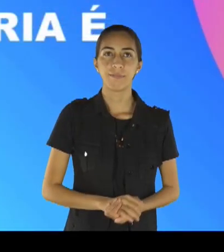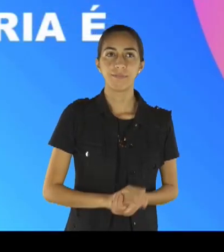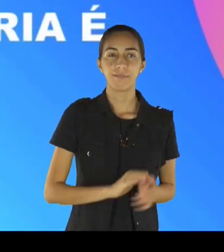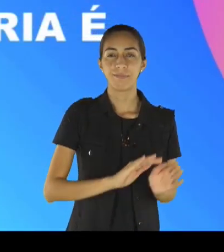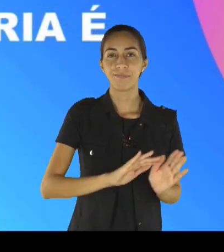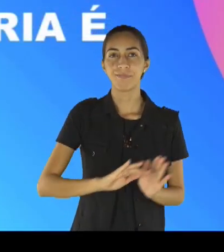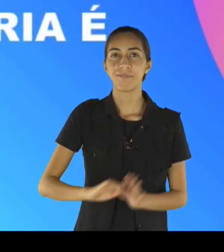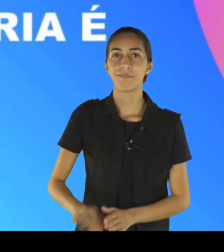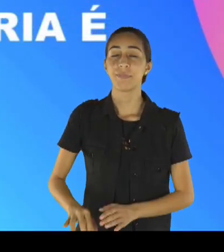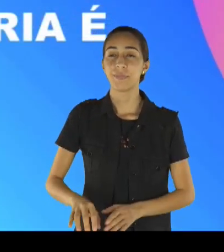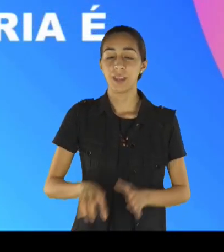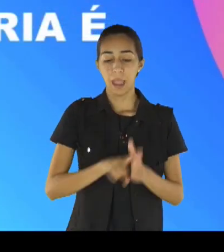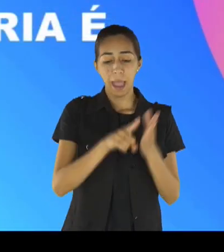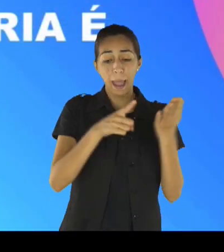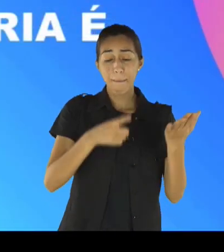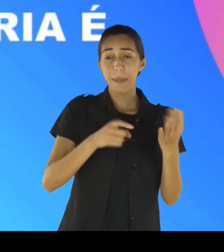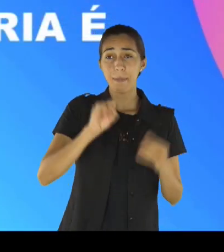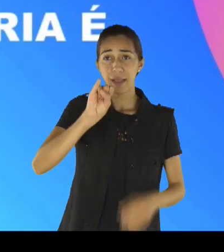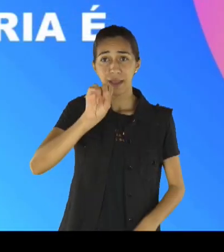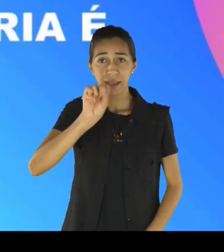eterno Deus, o Senhor,